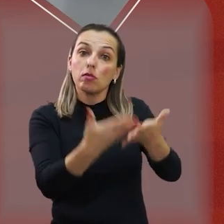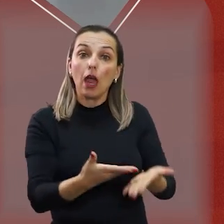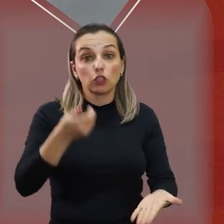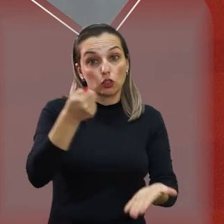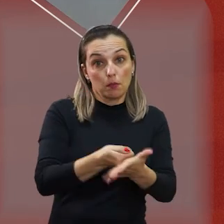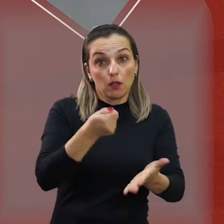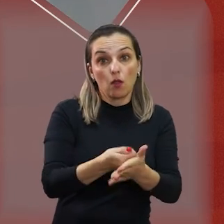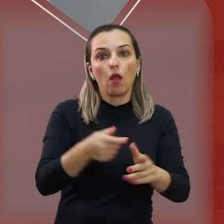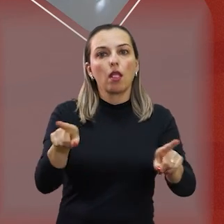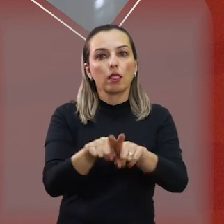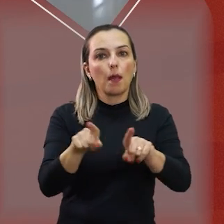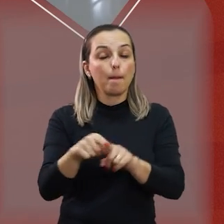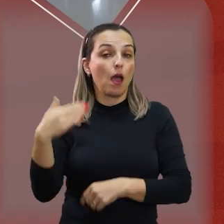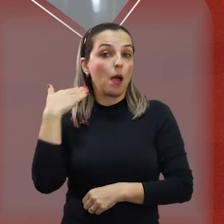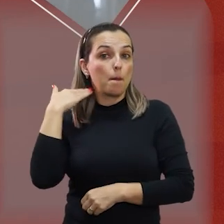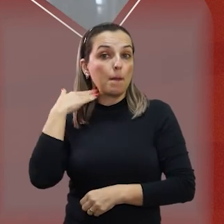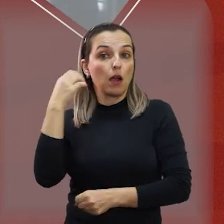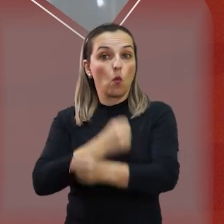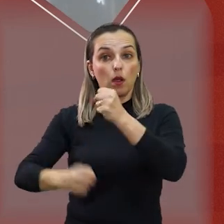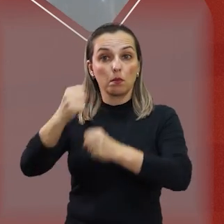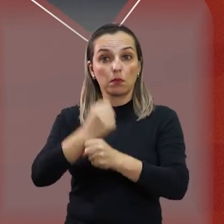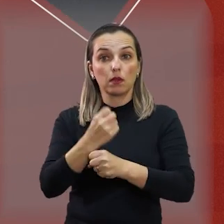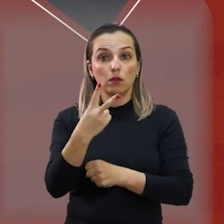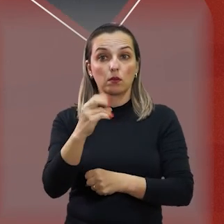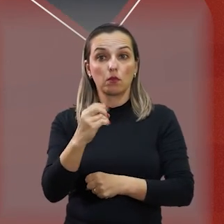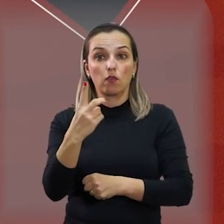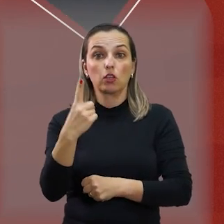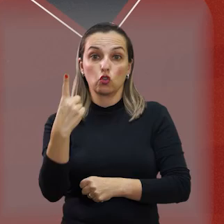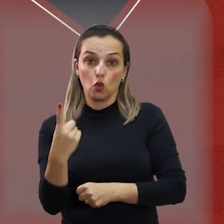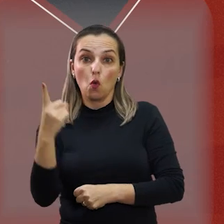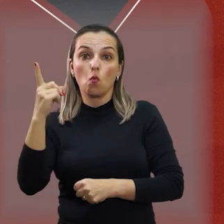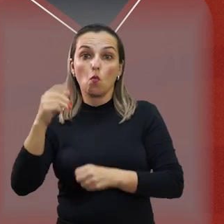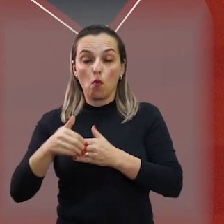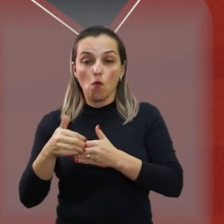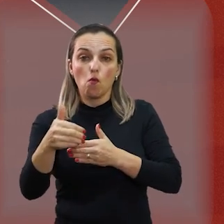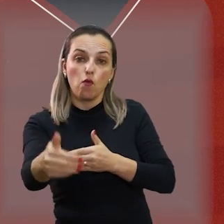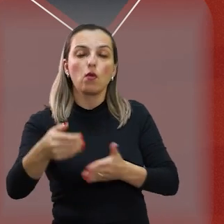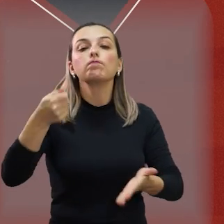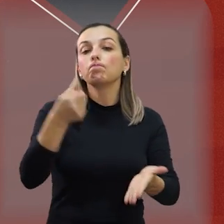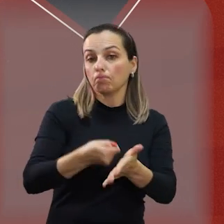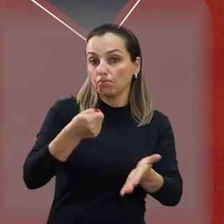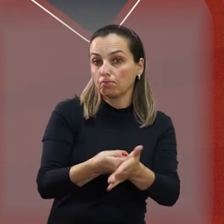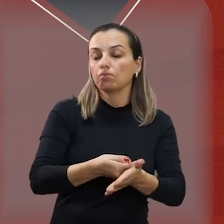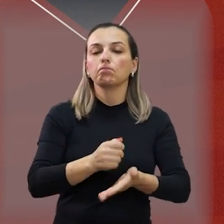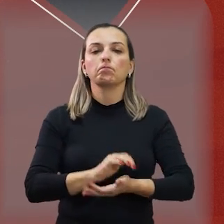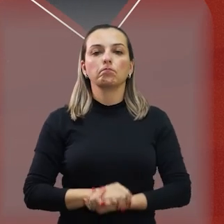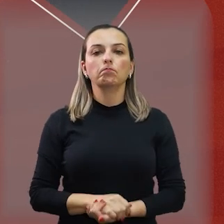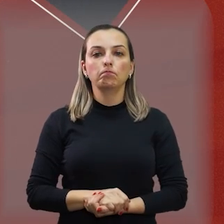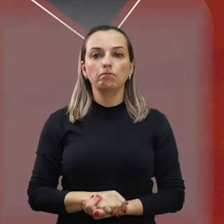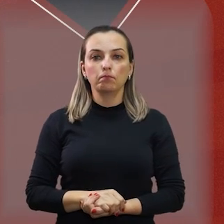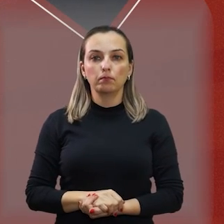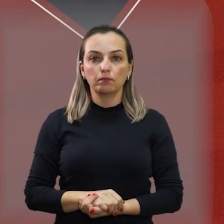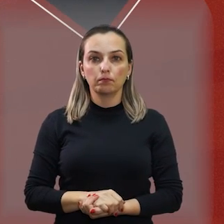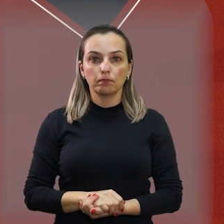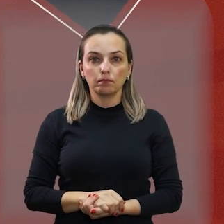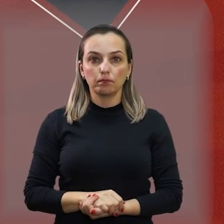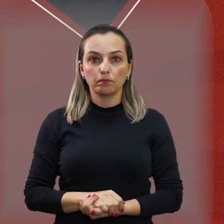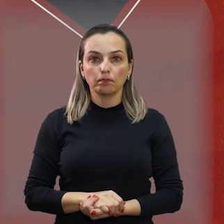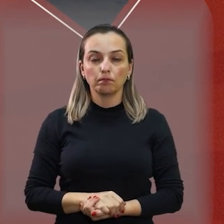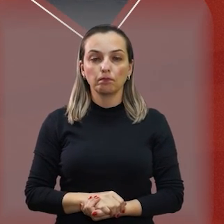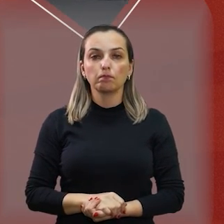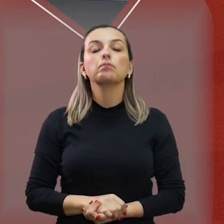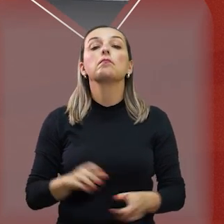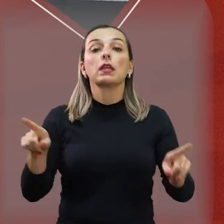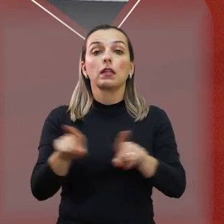centers e hipermercados são obrigados a fornecer cadeiras de rodas e desde 2021 também as agências